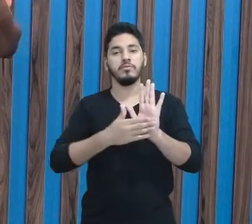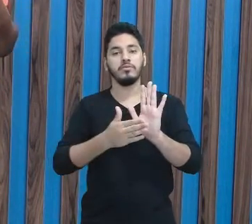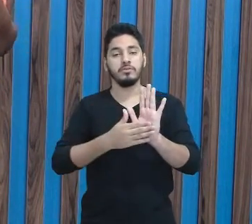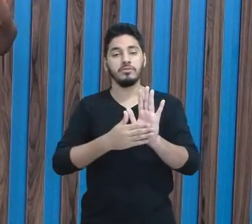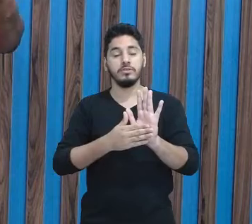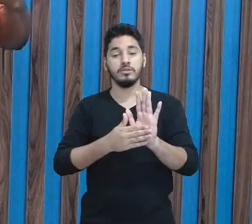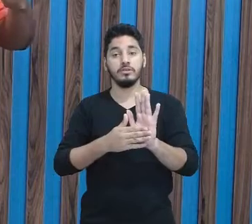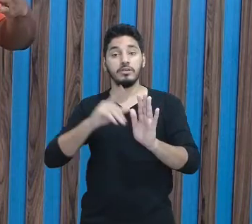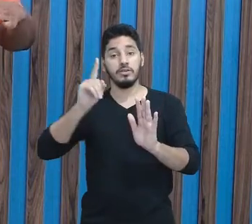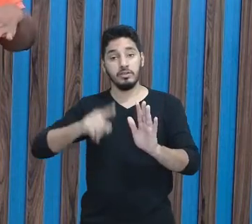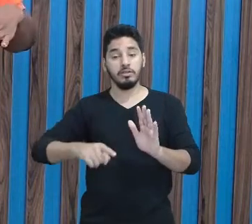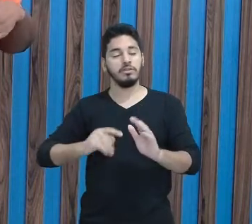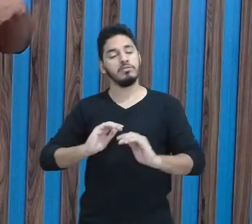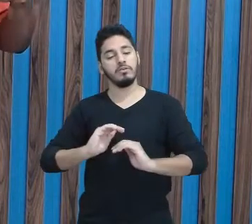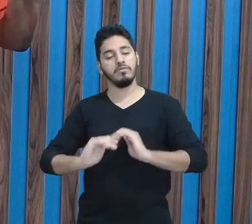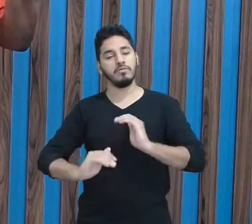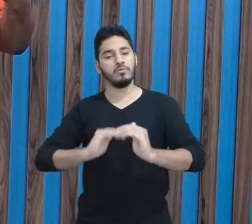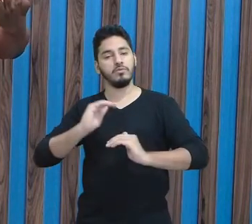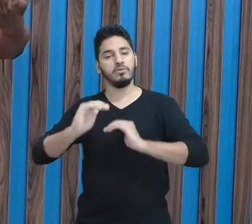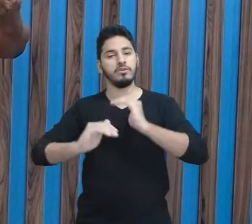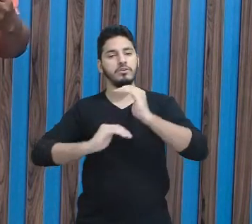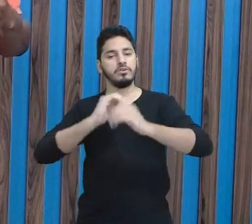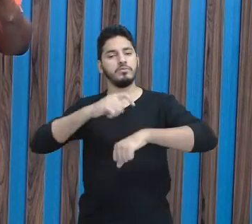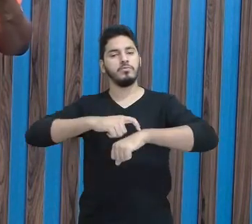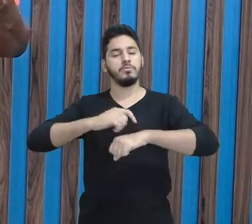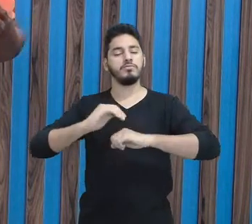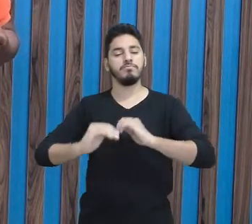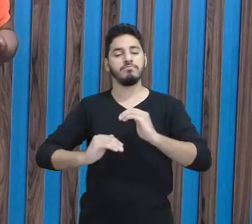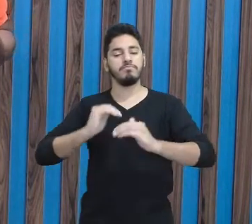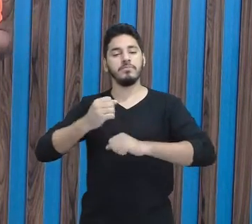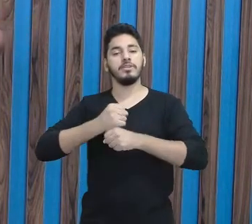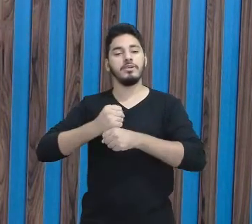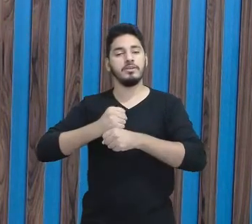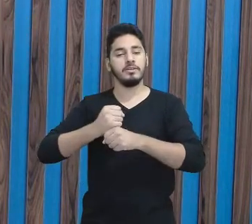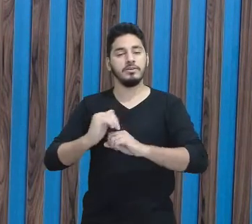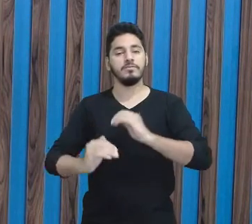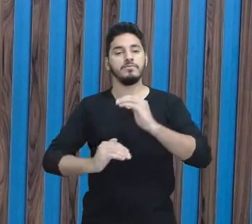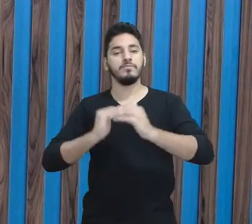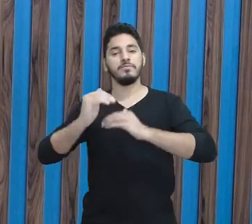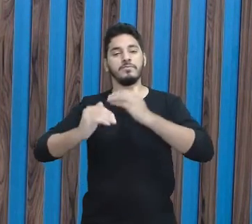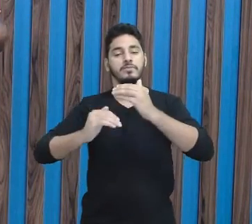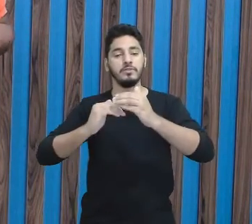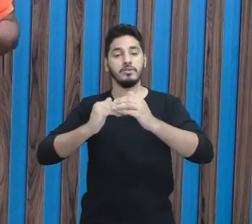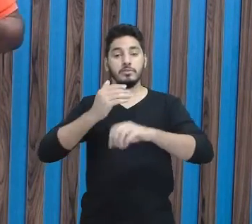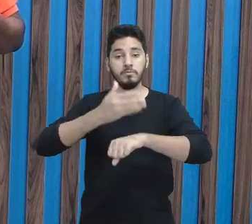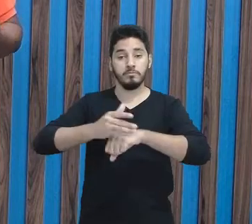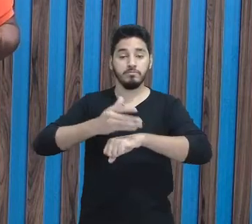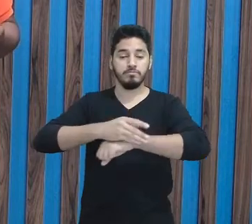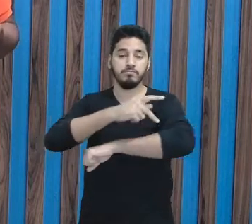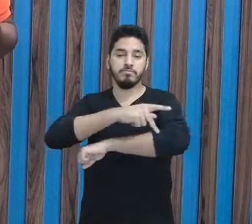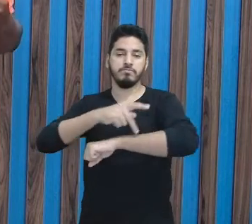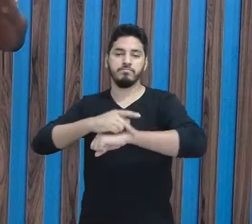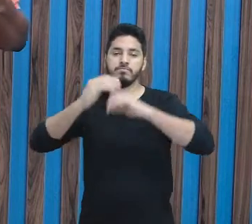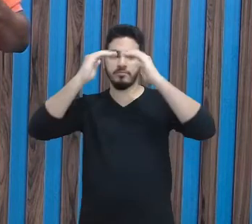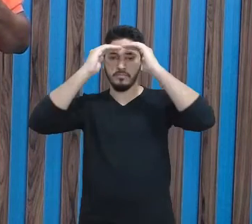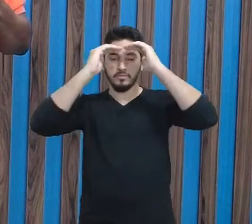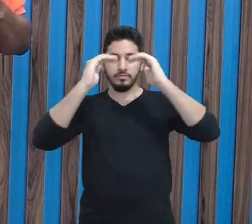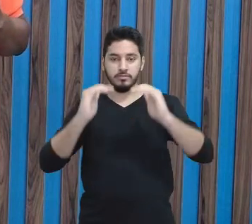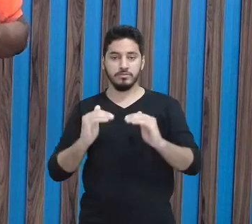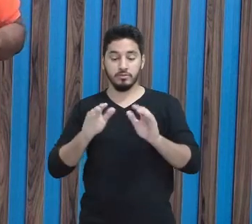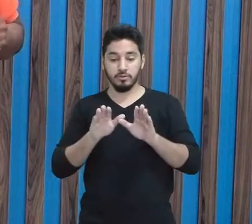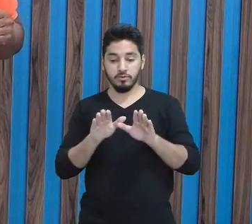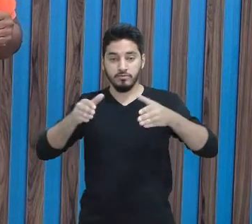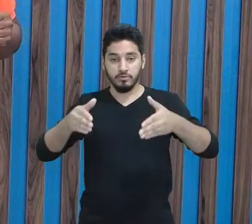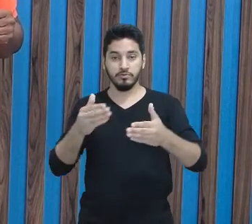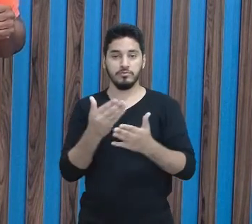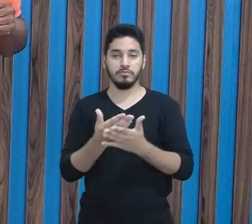veio e que está evoluindo a cada momento, a cada ano, a cada prática pedagógica, respeitosa, com foco